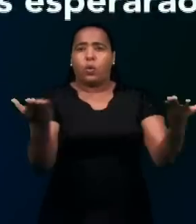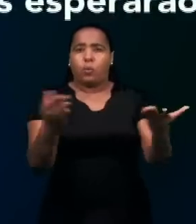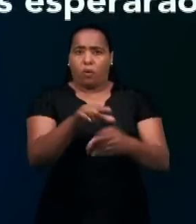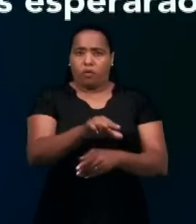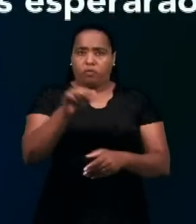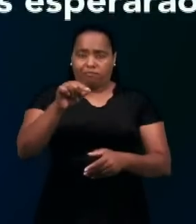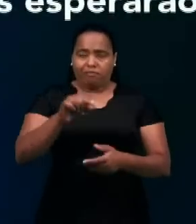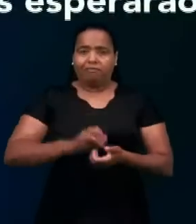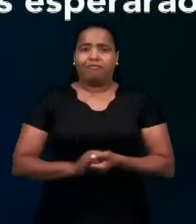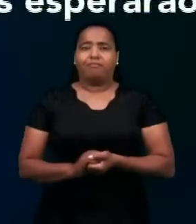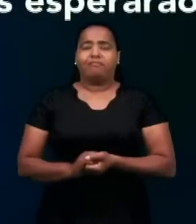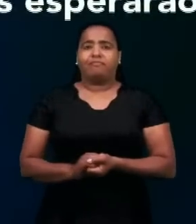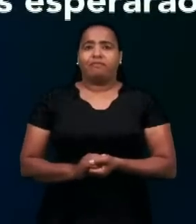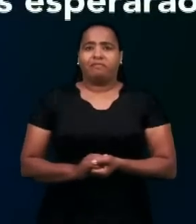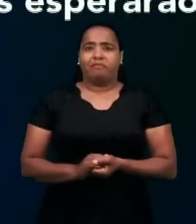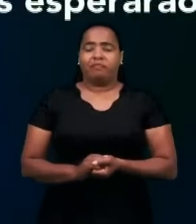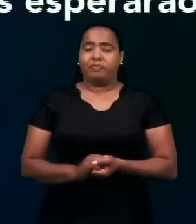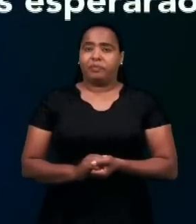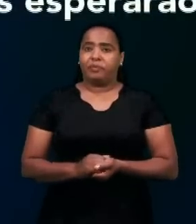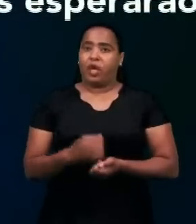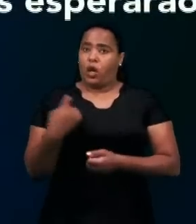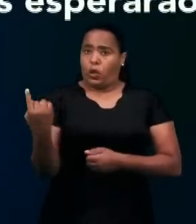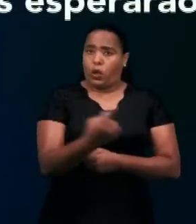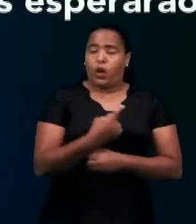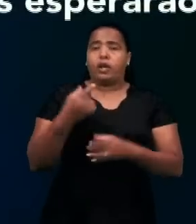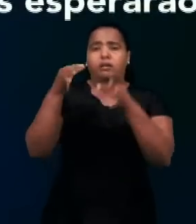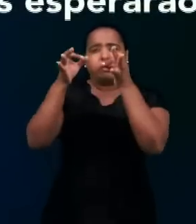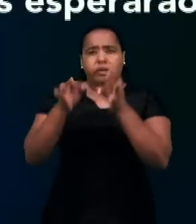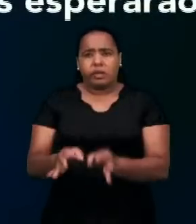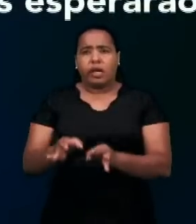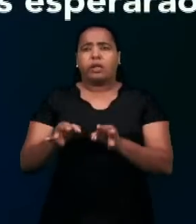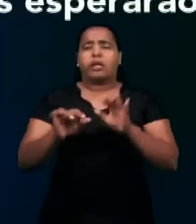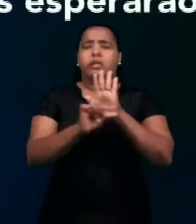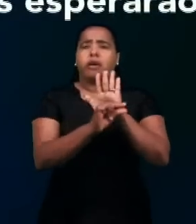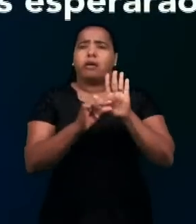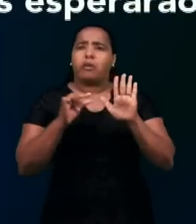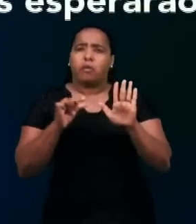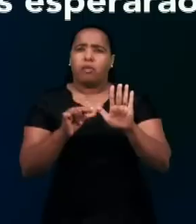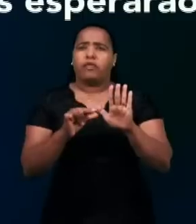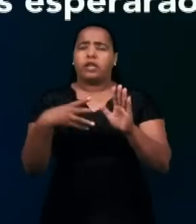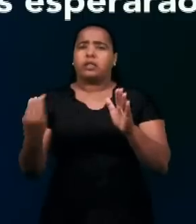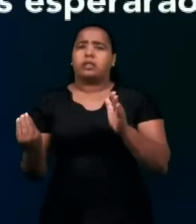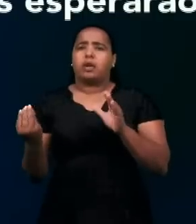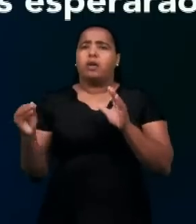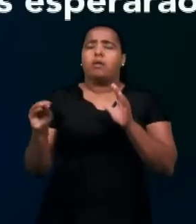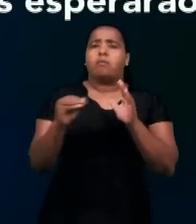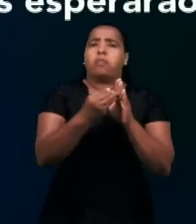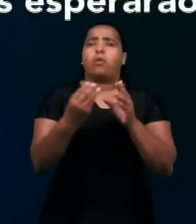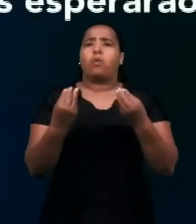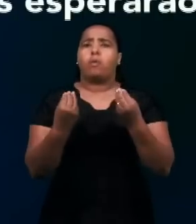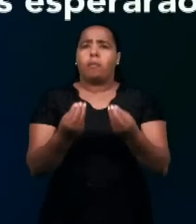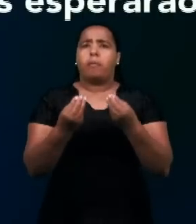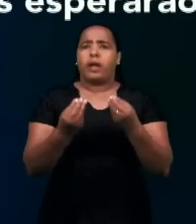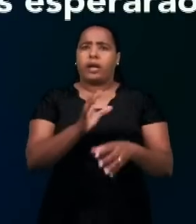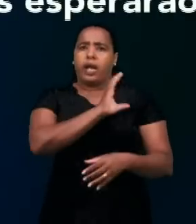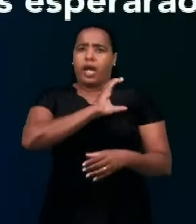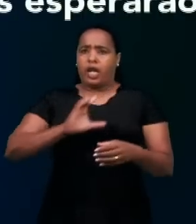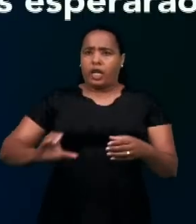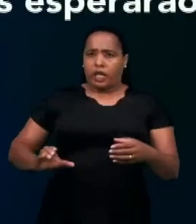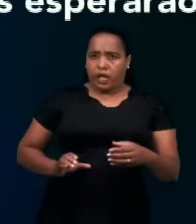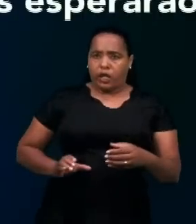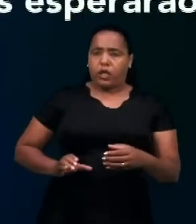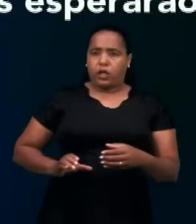Estamos seguros que estes versículos são aplicáveis a Cristo como mediador, e o